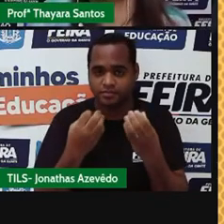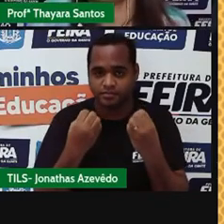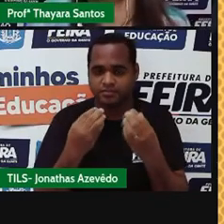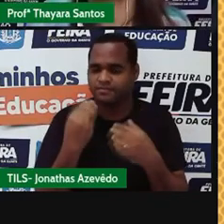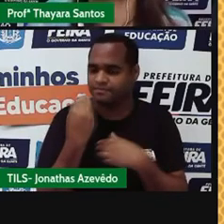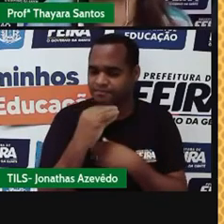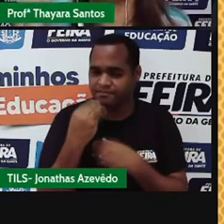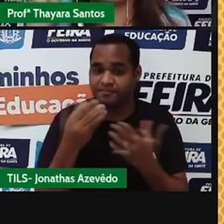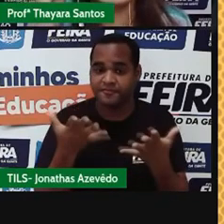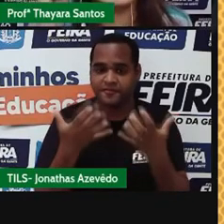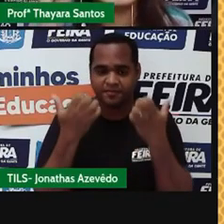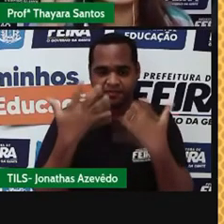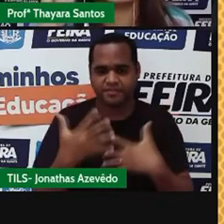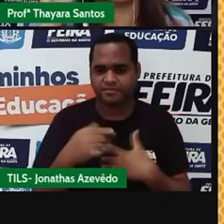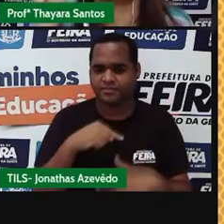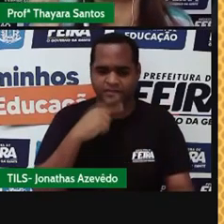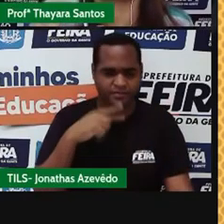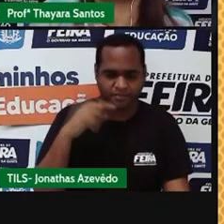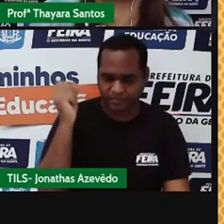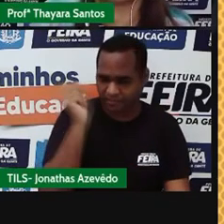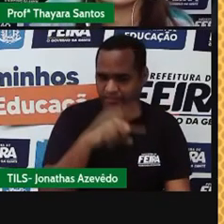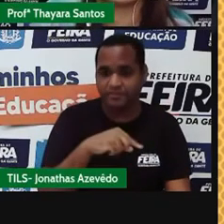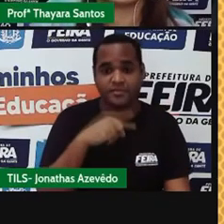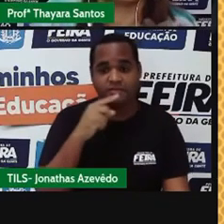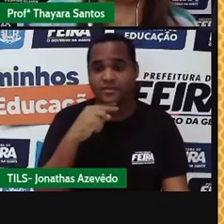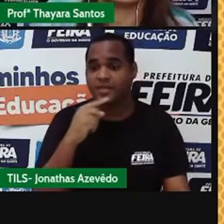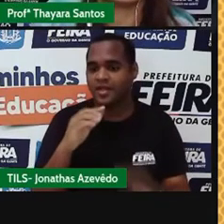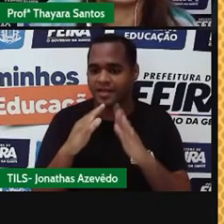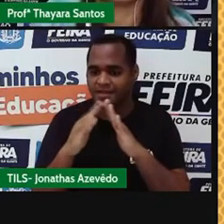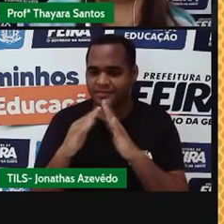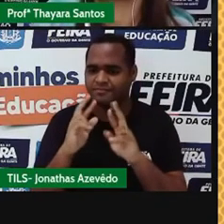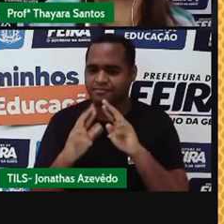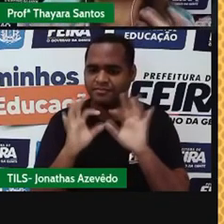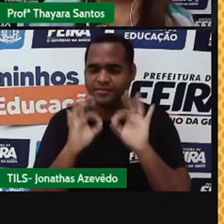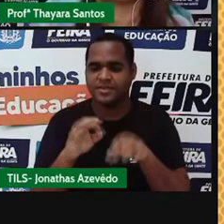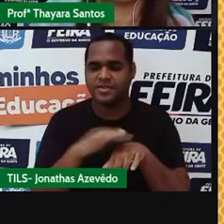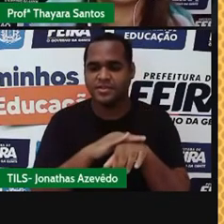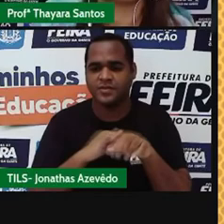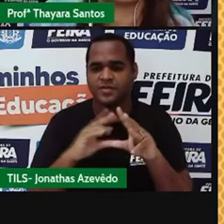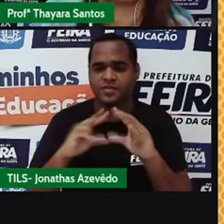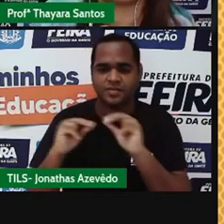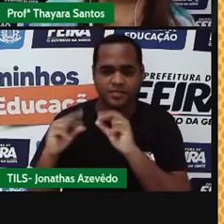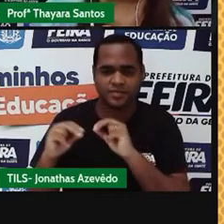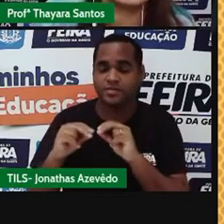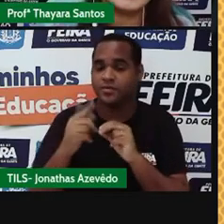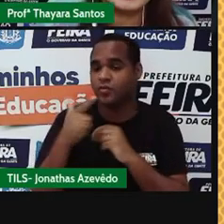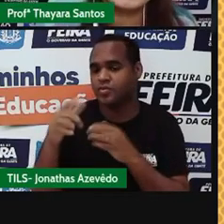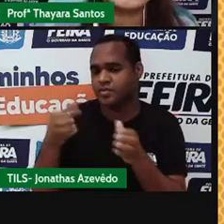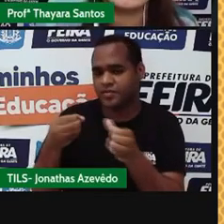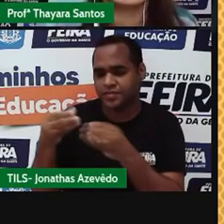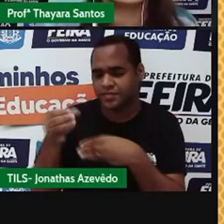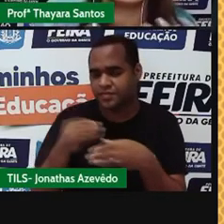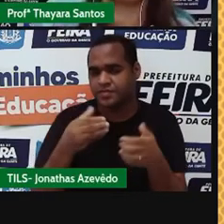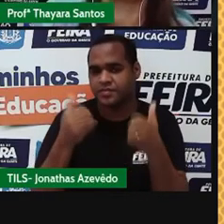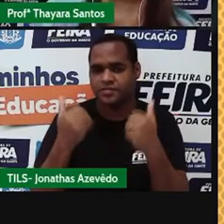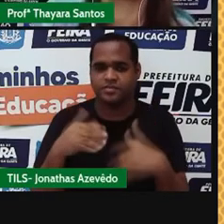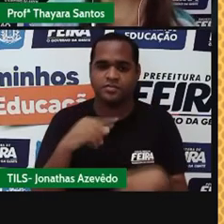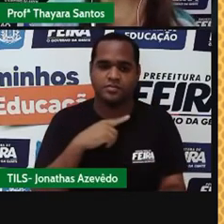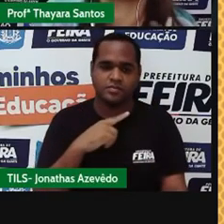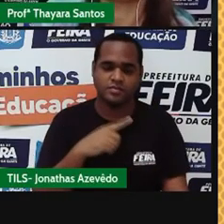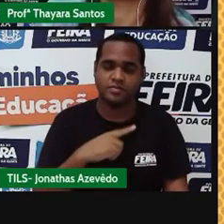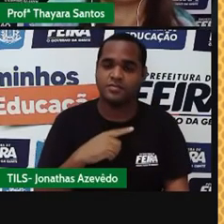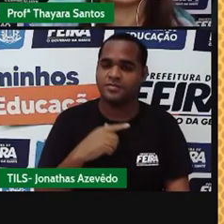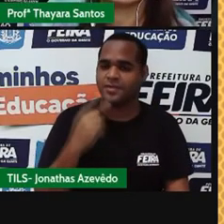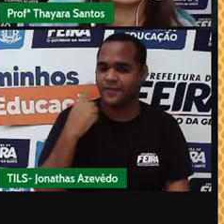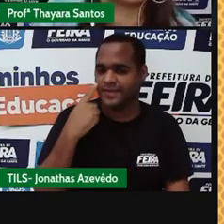Aproveitem esse momento para tirar as dúvidas, fazer as atividades de casa, conversar com os professores, trazer novos exemplos. Isso é muito bom. É muito bom